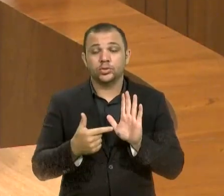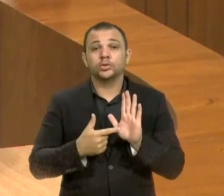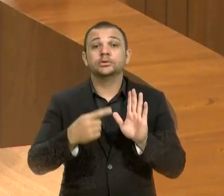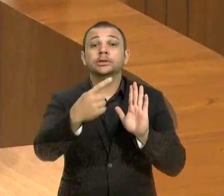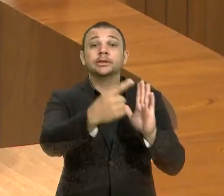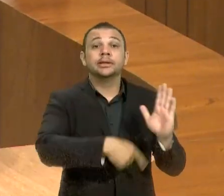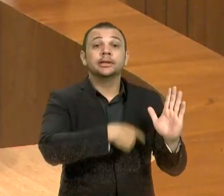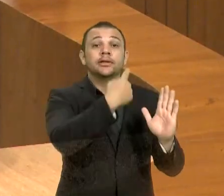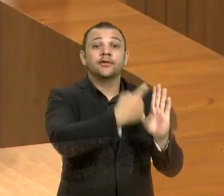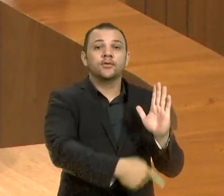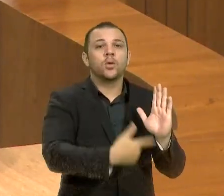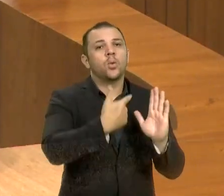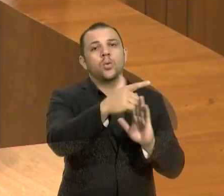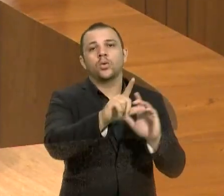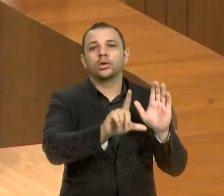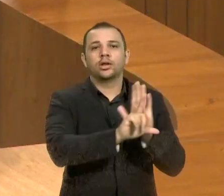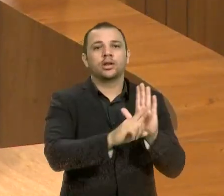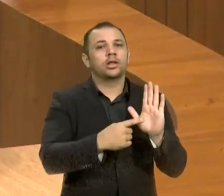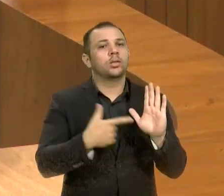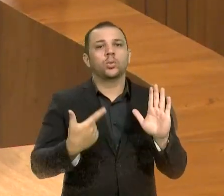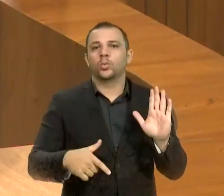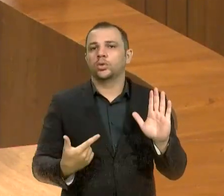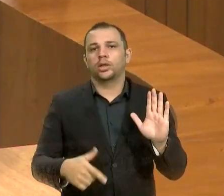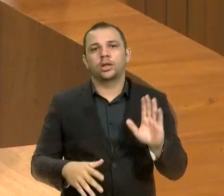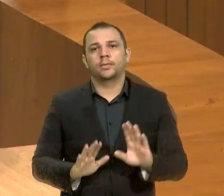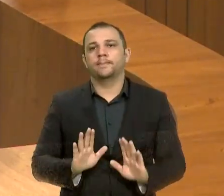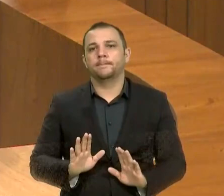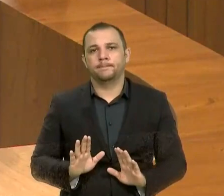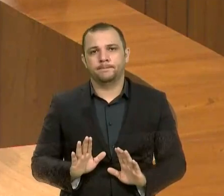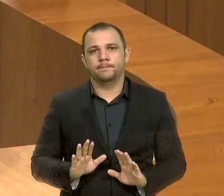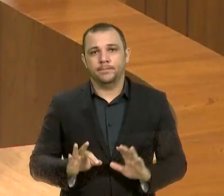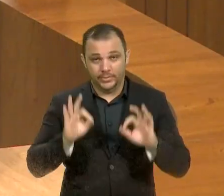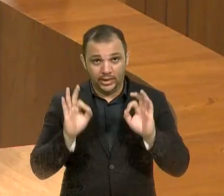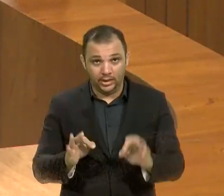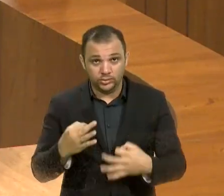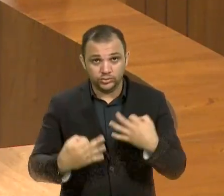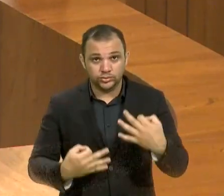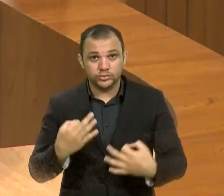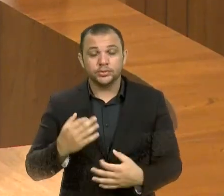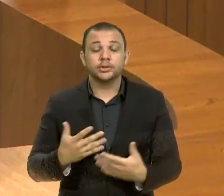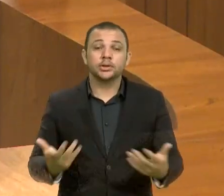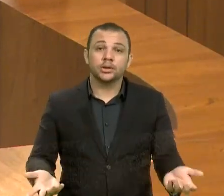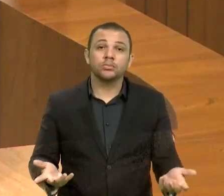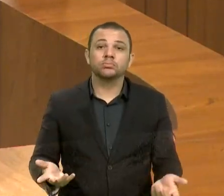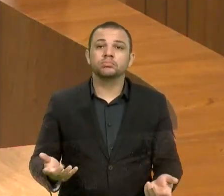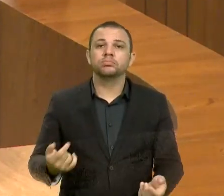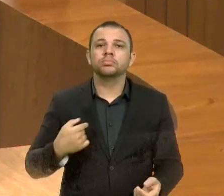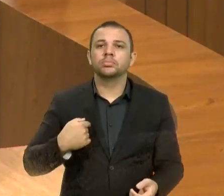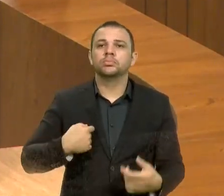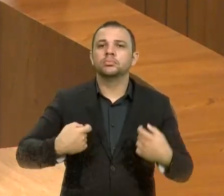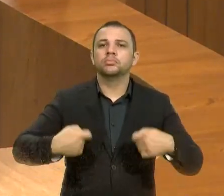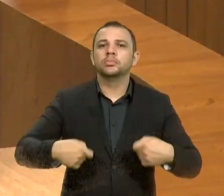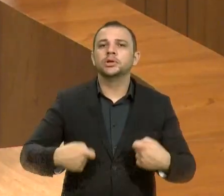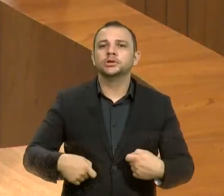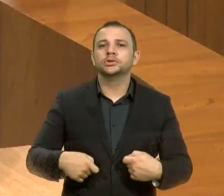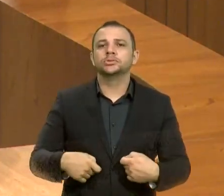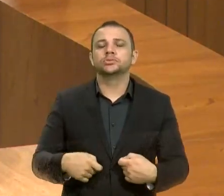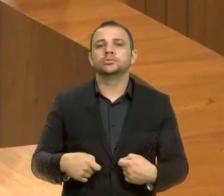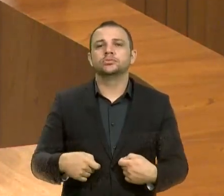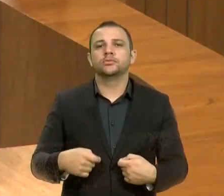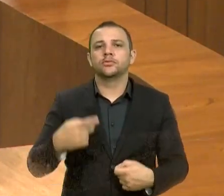revogou essa lei, não existe mais. Está bom, senhora juíza? Eu quero aqui deixar aqui as minhas...